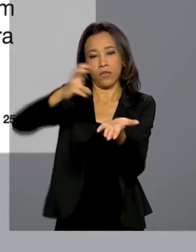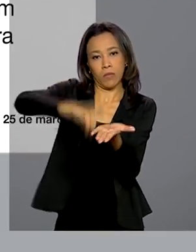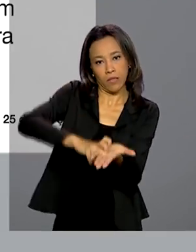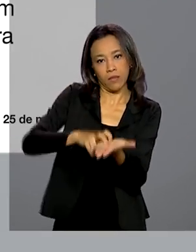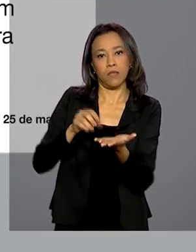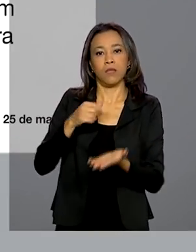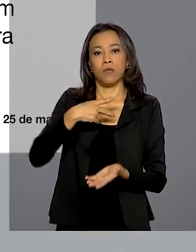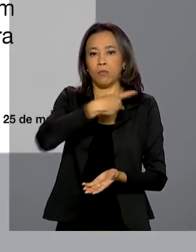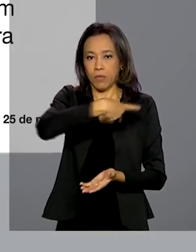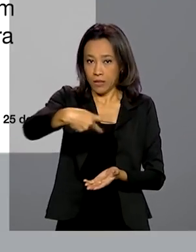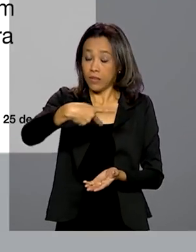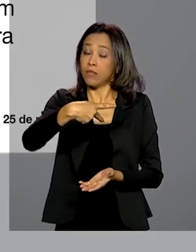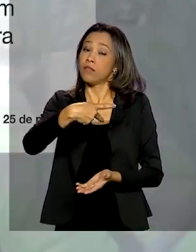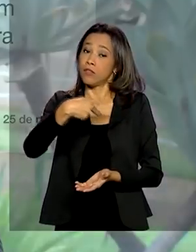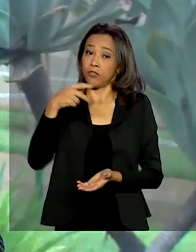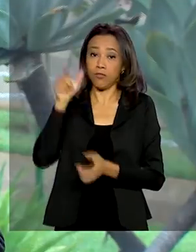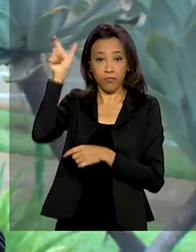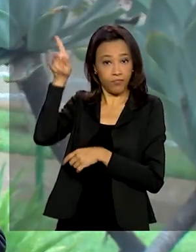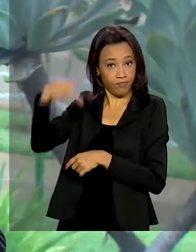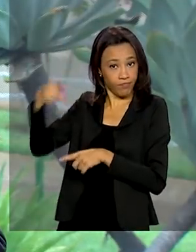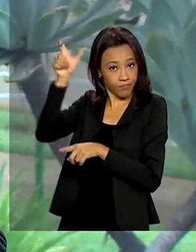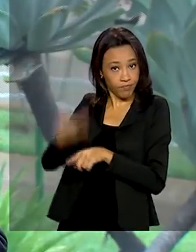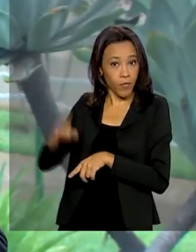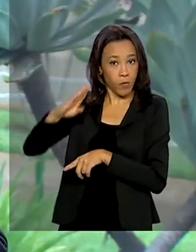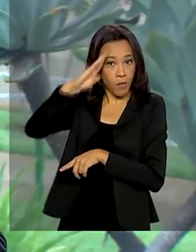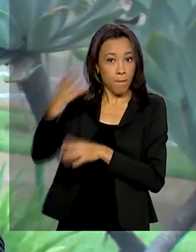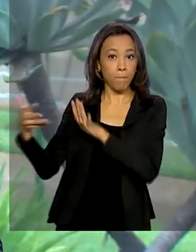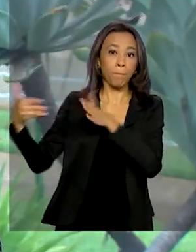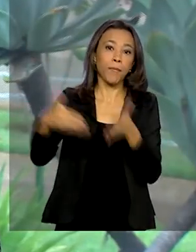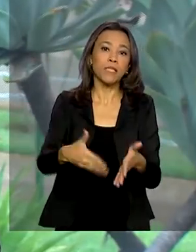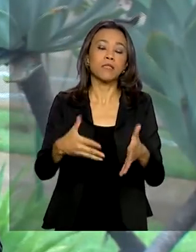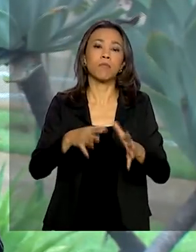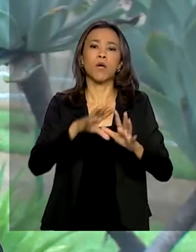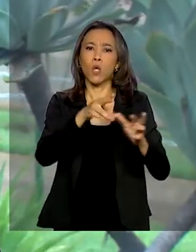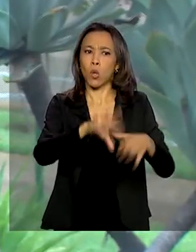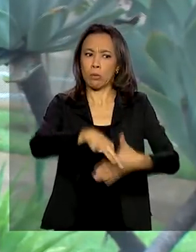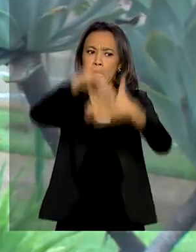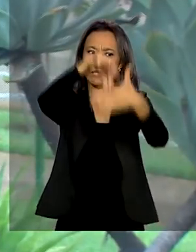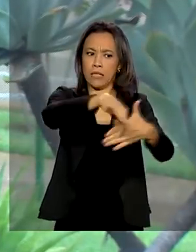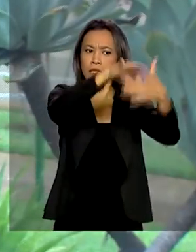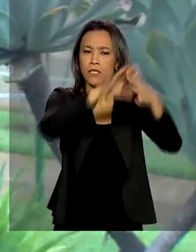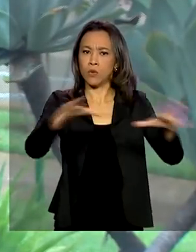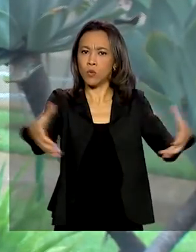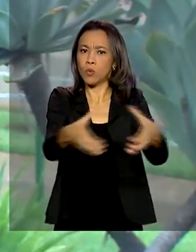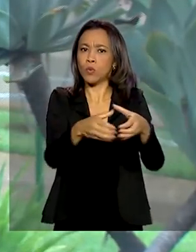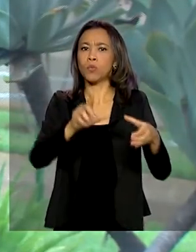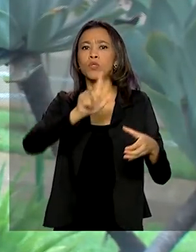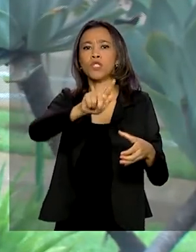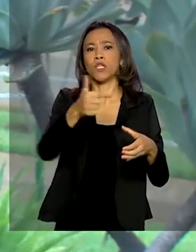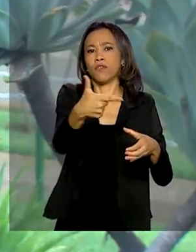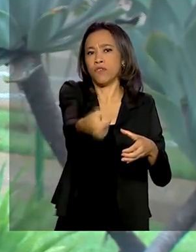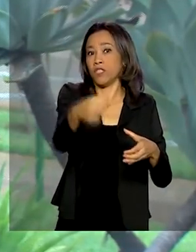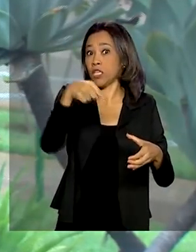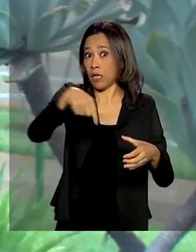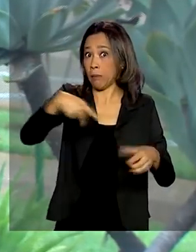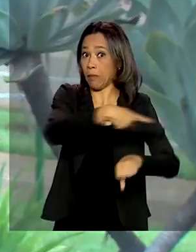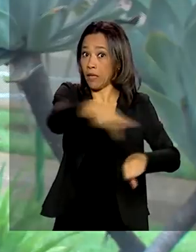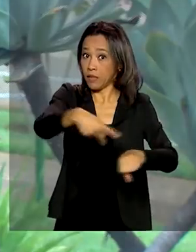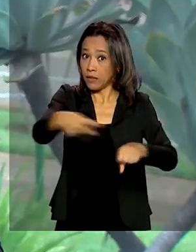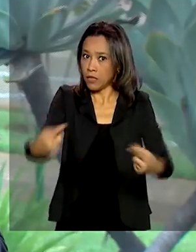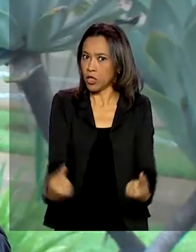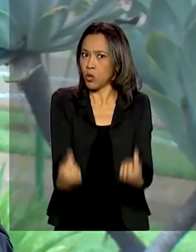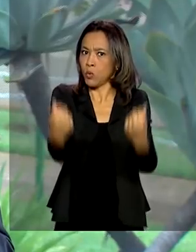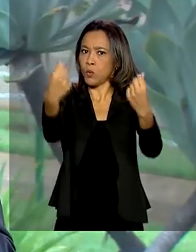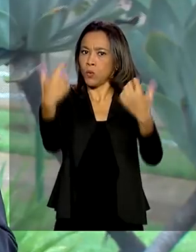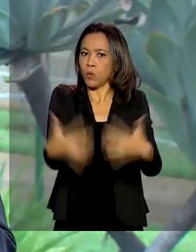participa de uma videoconferência com líderes do G20, um grupo dos países mais ricos do mundo. Eles devem